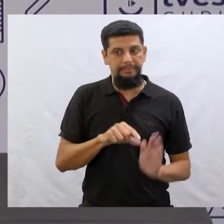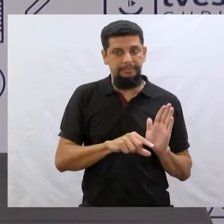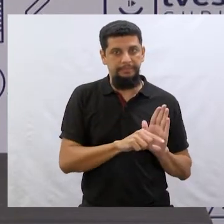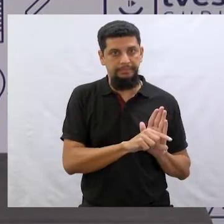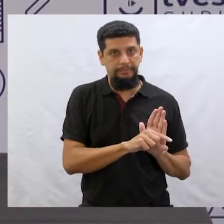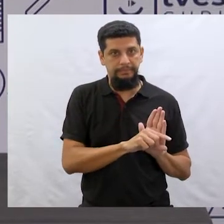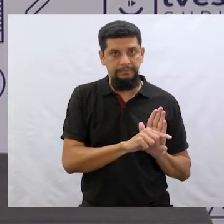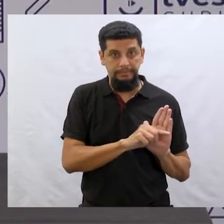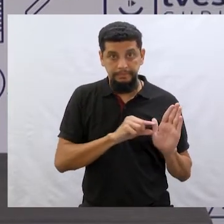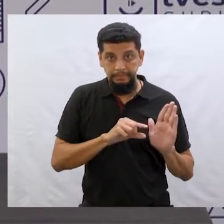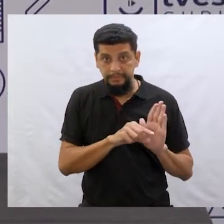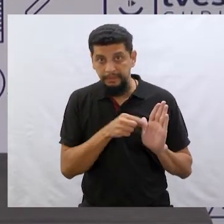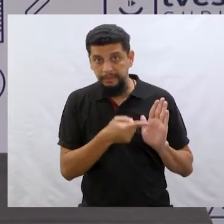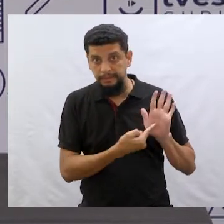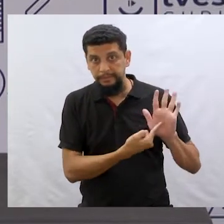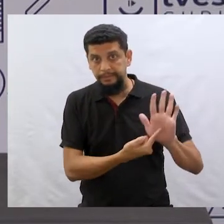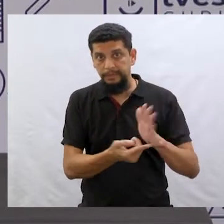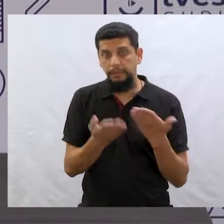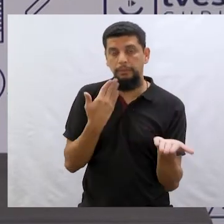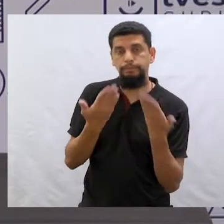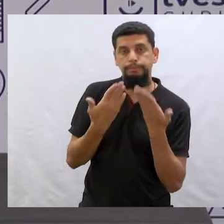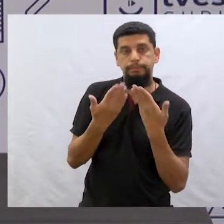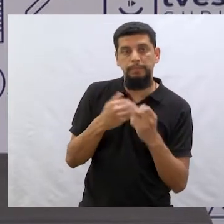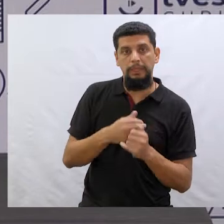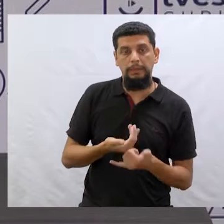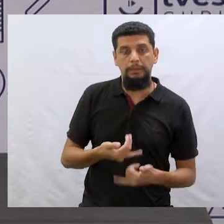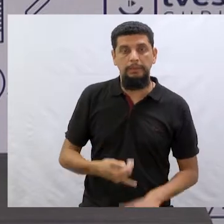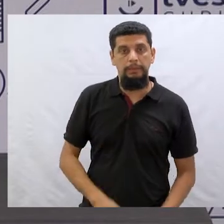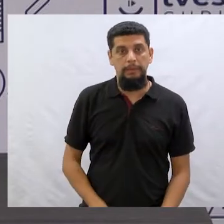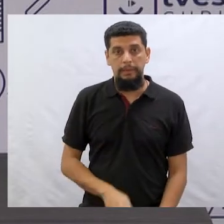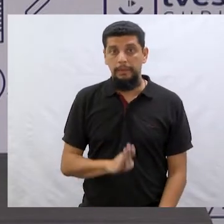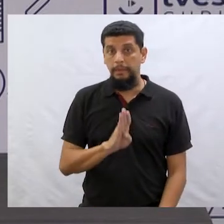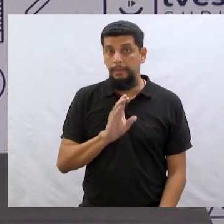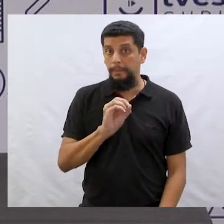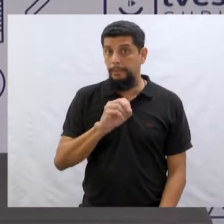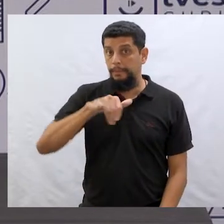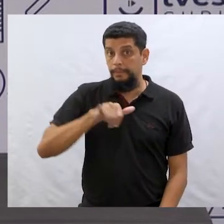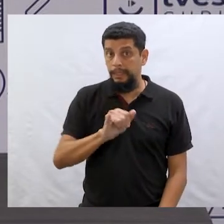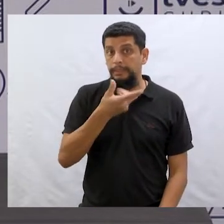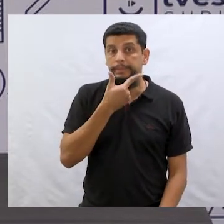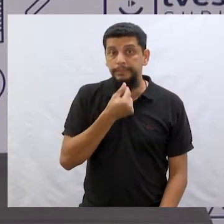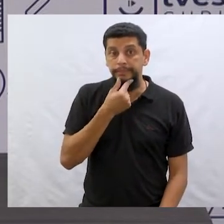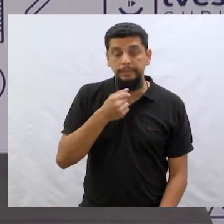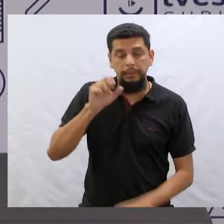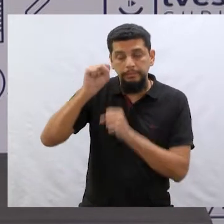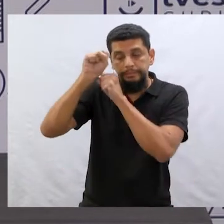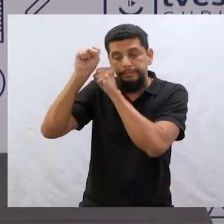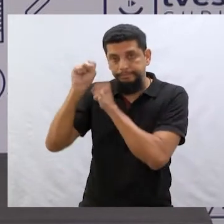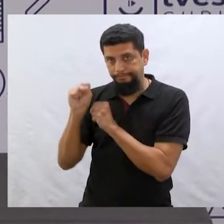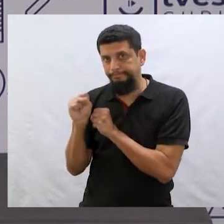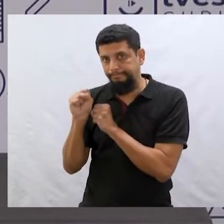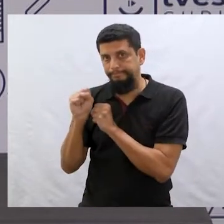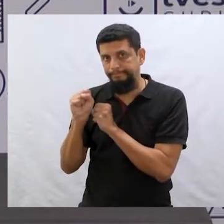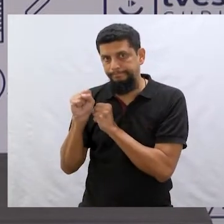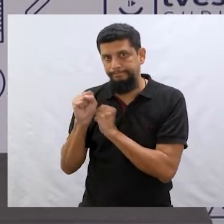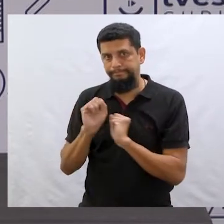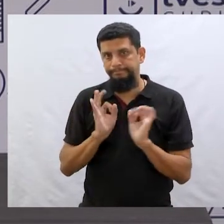versão que eu trago para você aqui do Conversa para Boy Dormir. Para boy dormir? Que é da editora Dimensão.